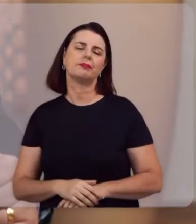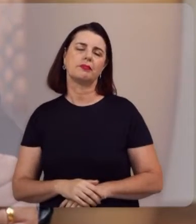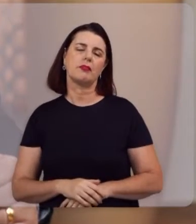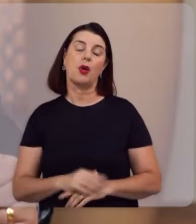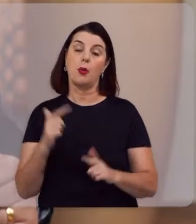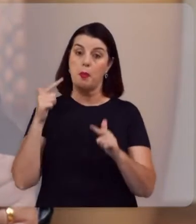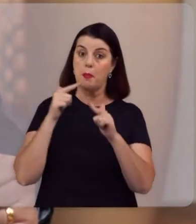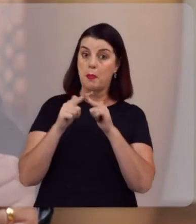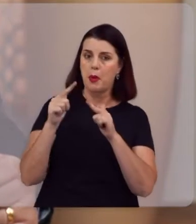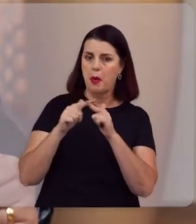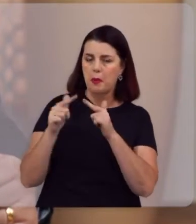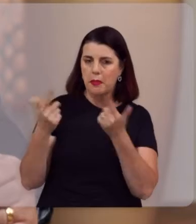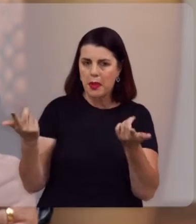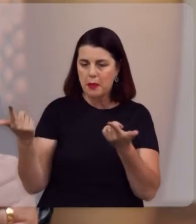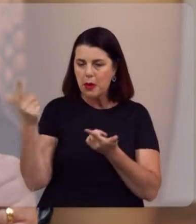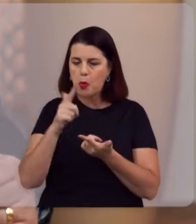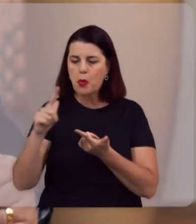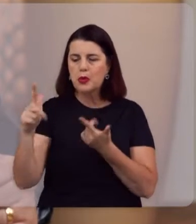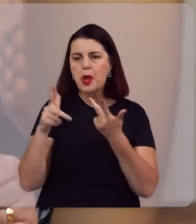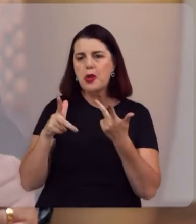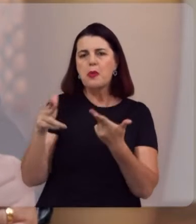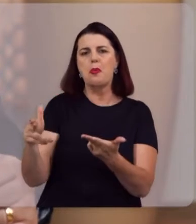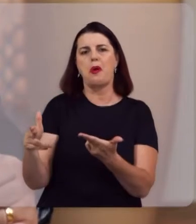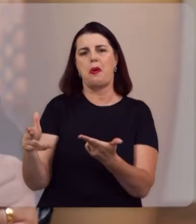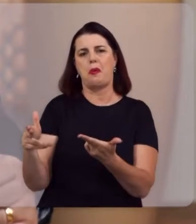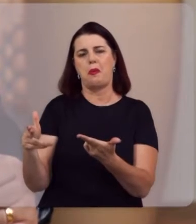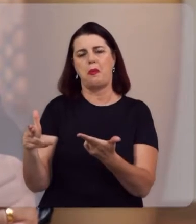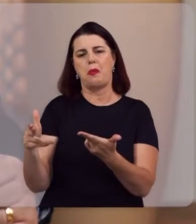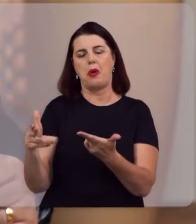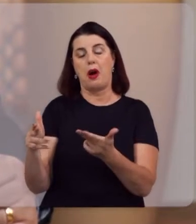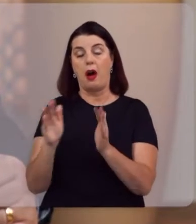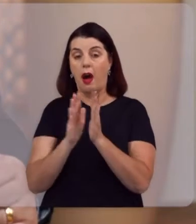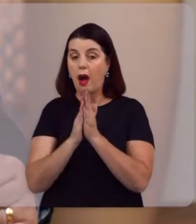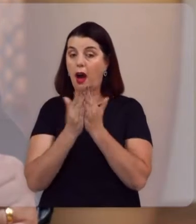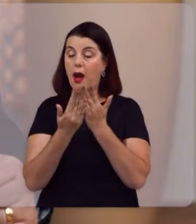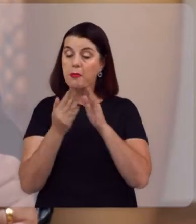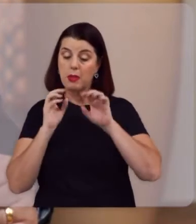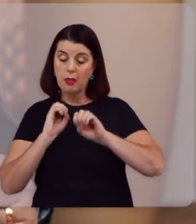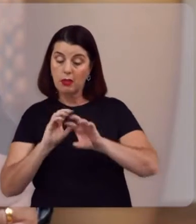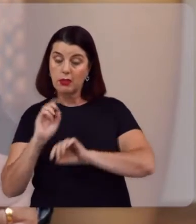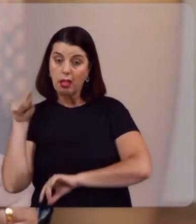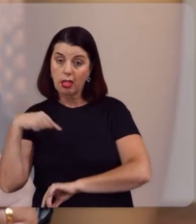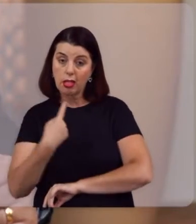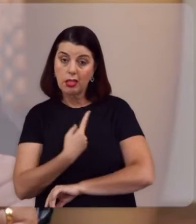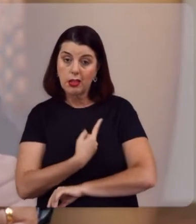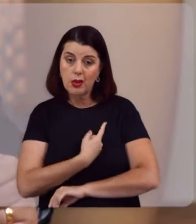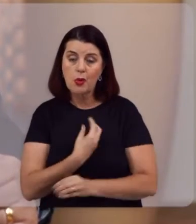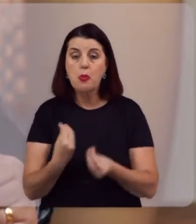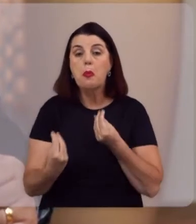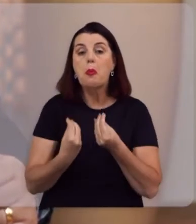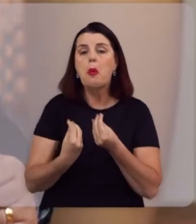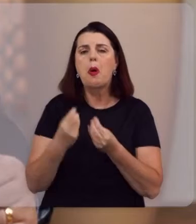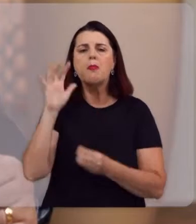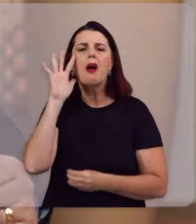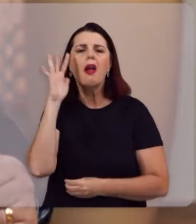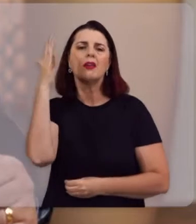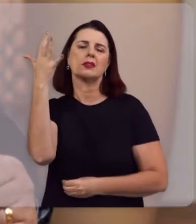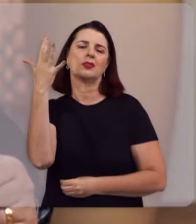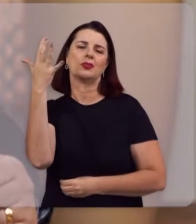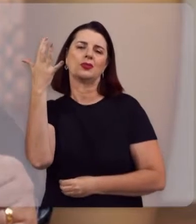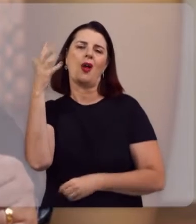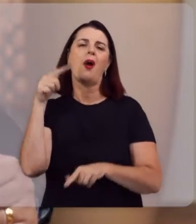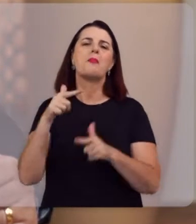Então, o problema básico do ser humano é o mesmo. E a Bíblia nos ensina como, então, resolver